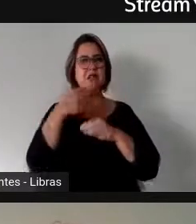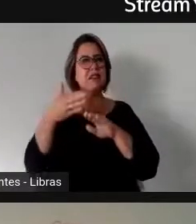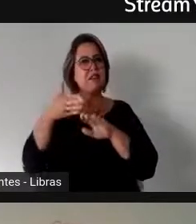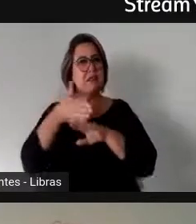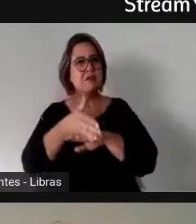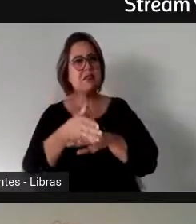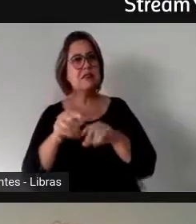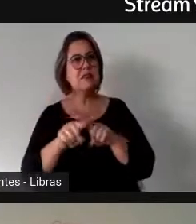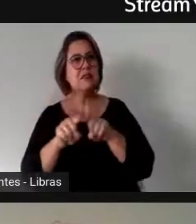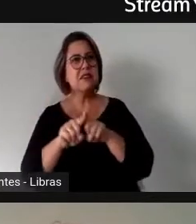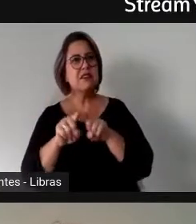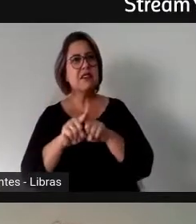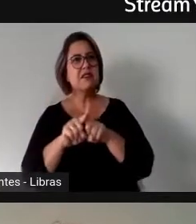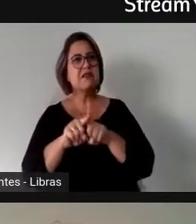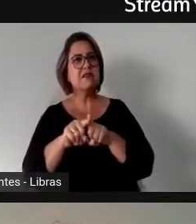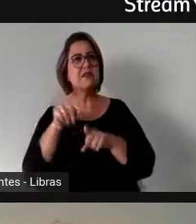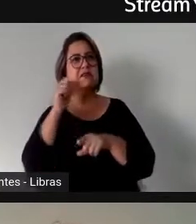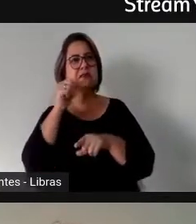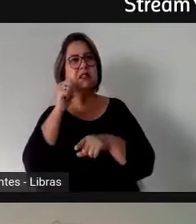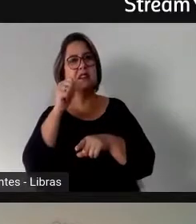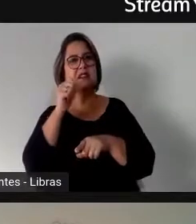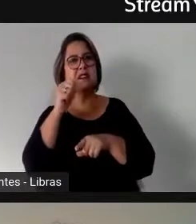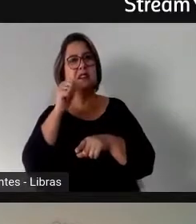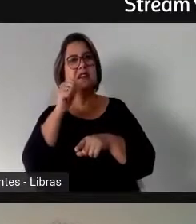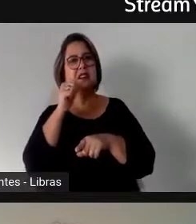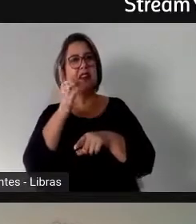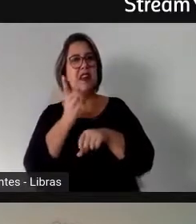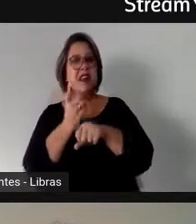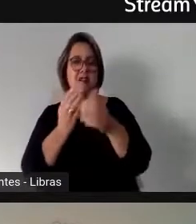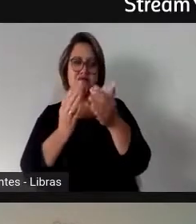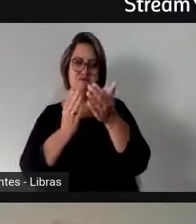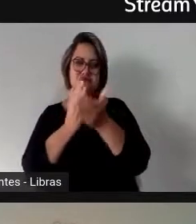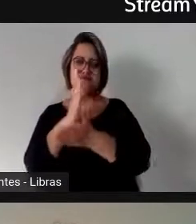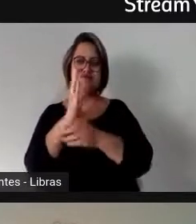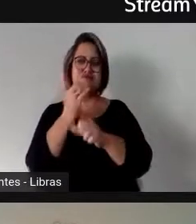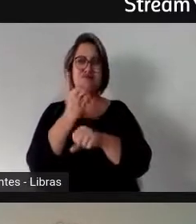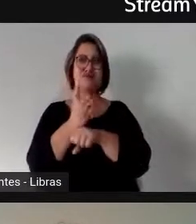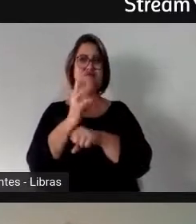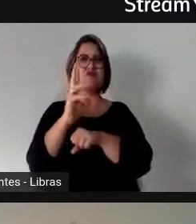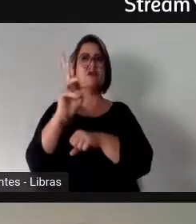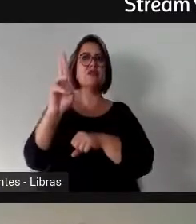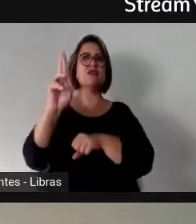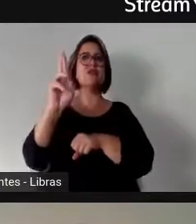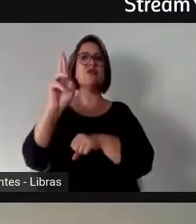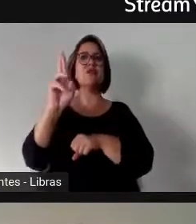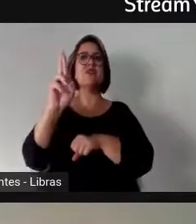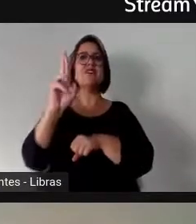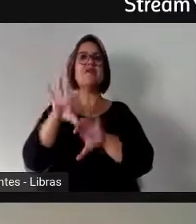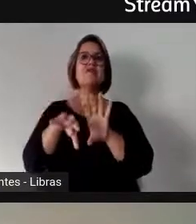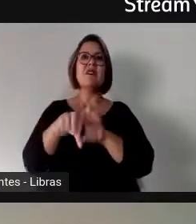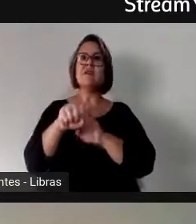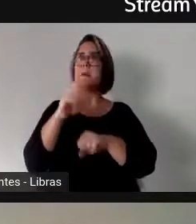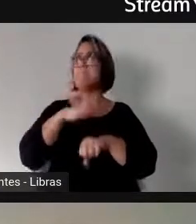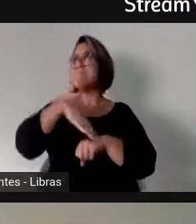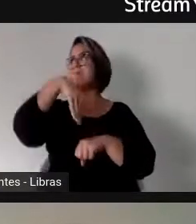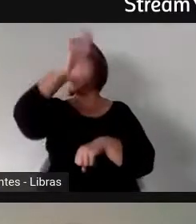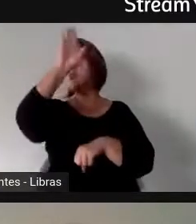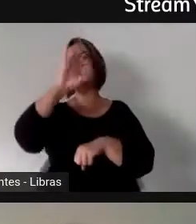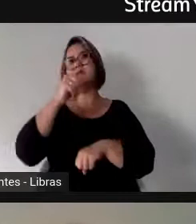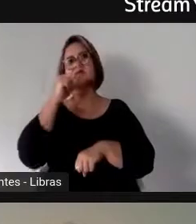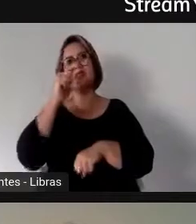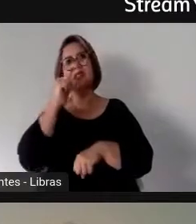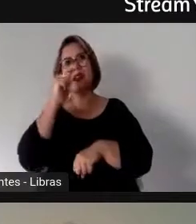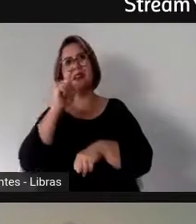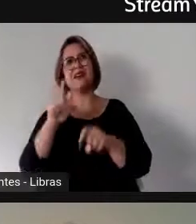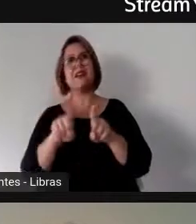doutoras, por exemplo. O número de mulheres doutoras começa a superar o de homens doutores. O número de estudantes de